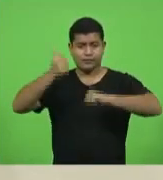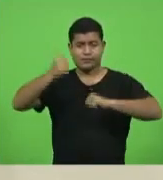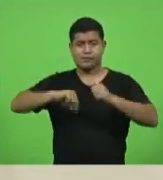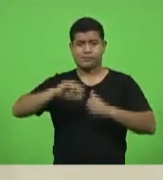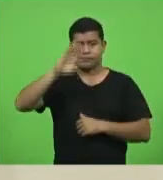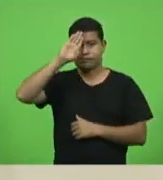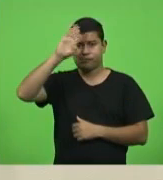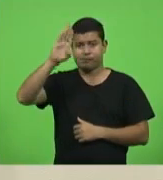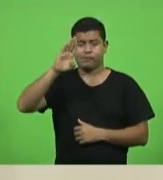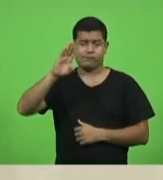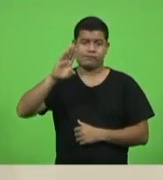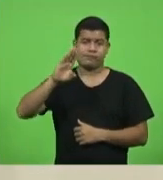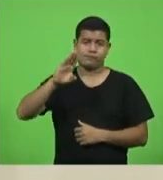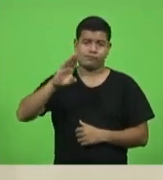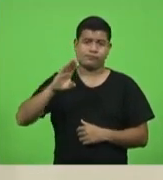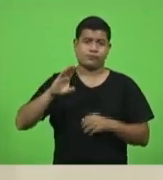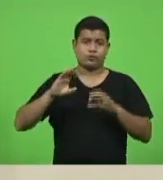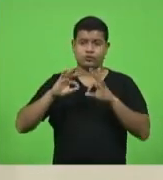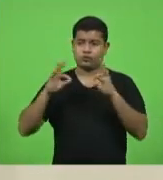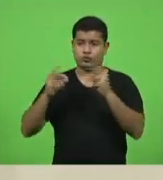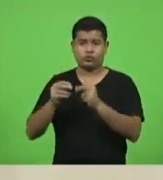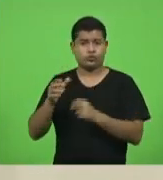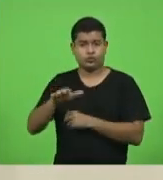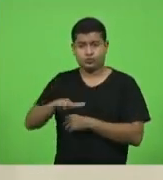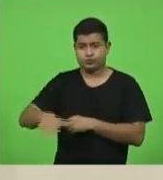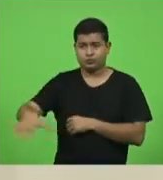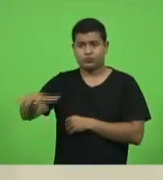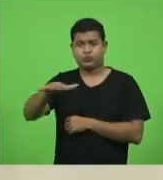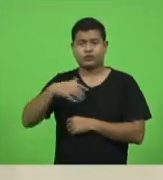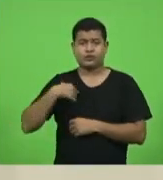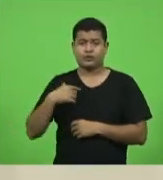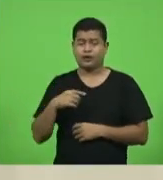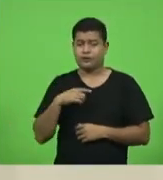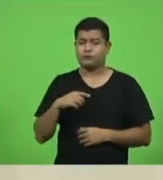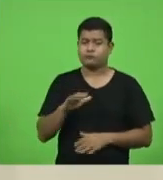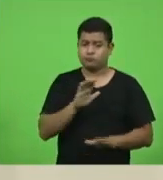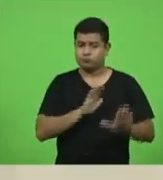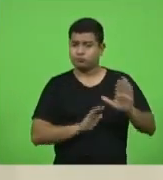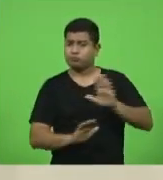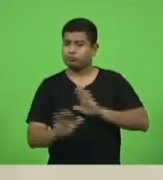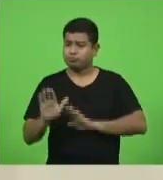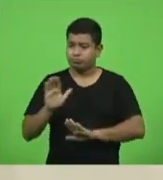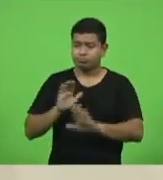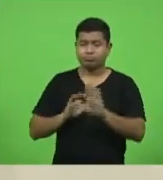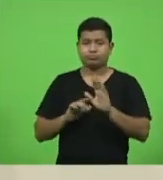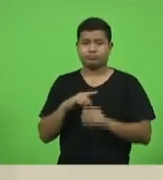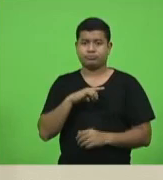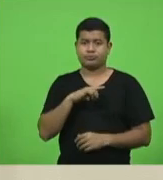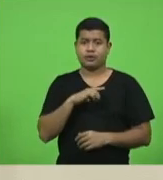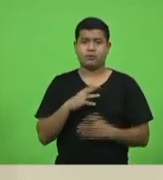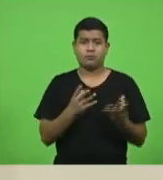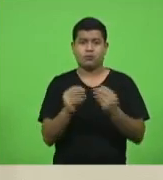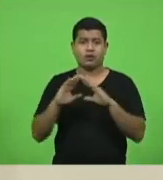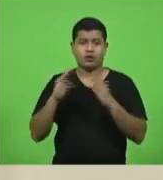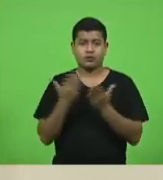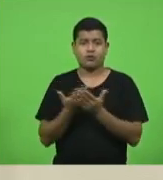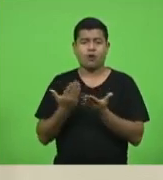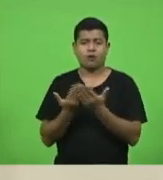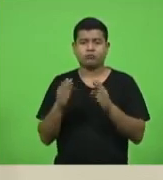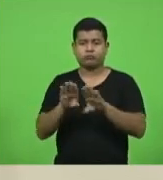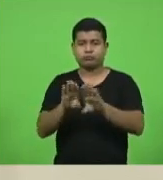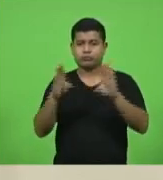todos se mostraram bastante cautelosos. Muitas escolas abriram as portas,